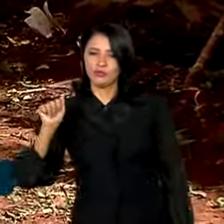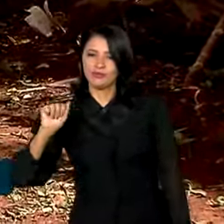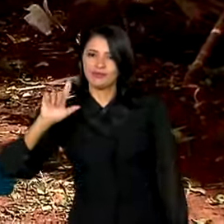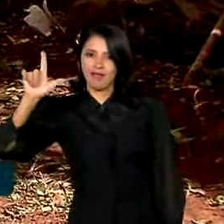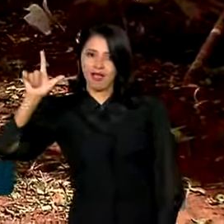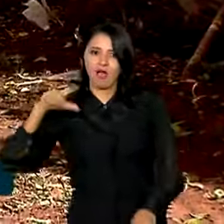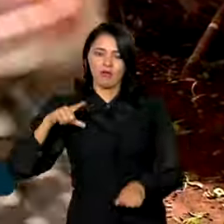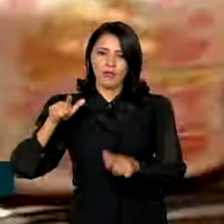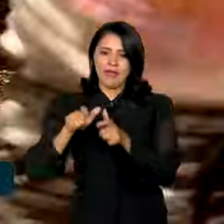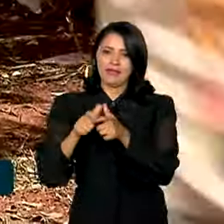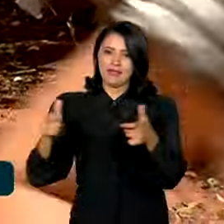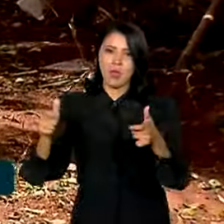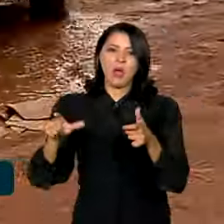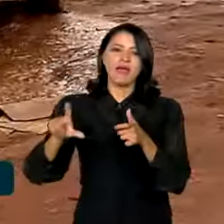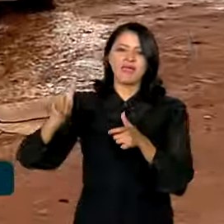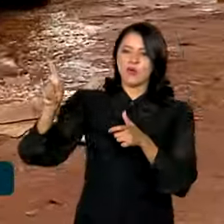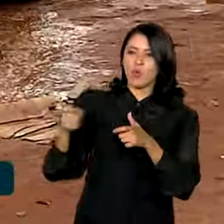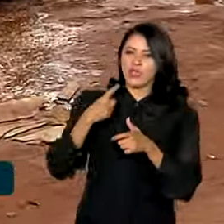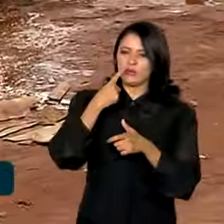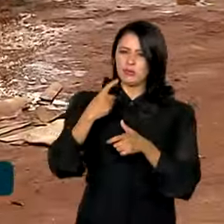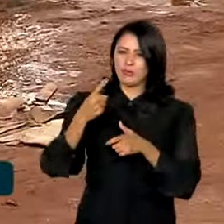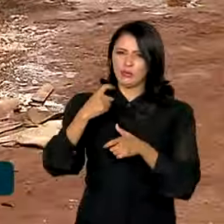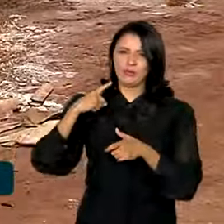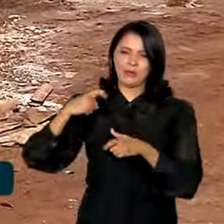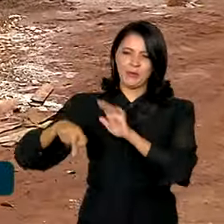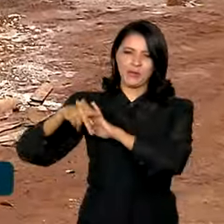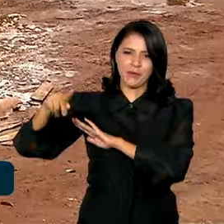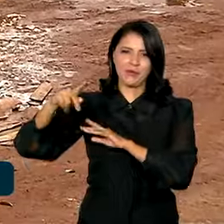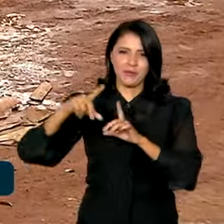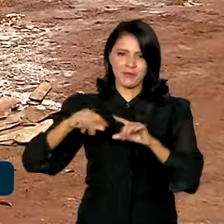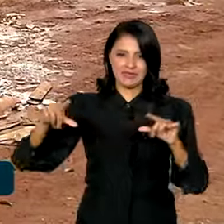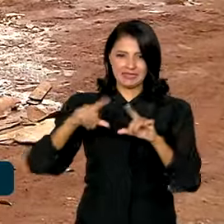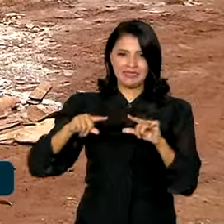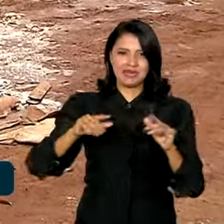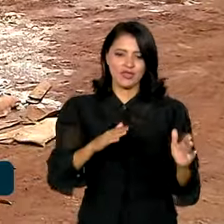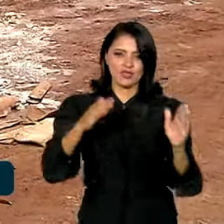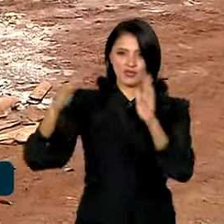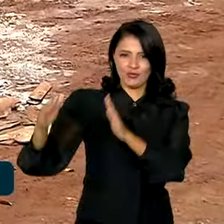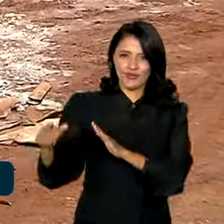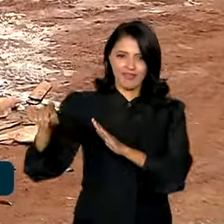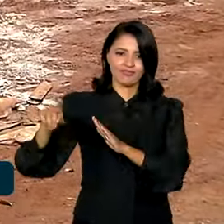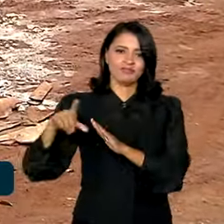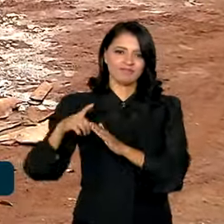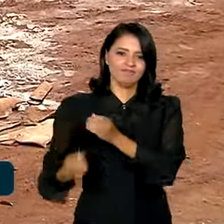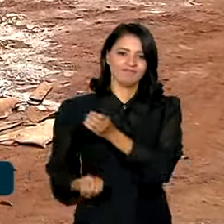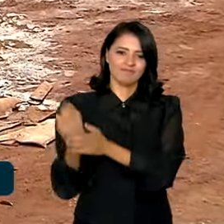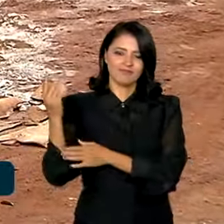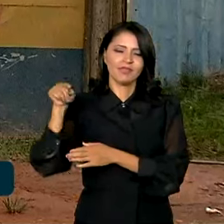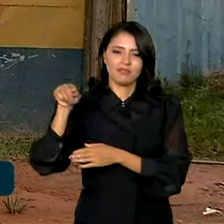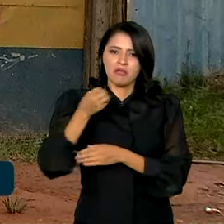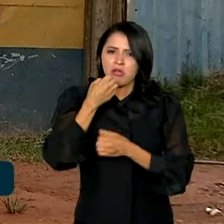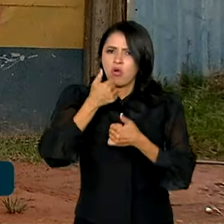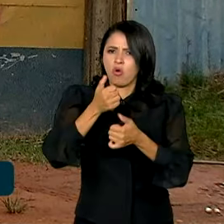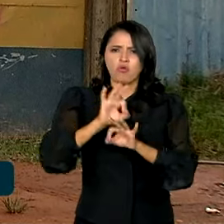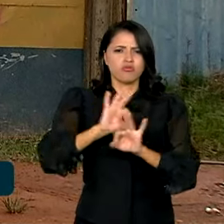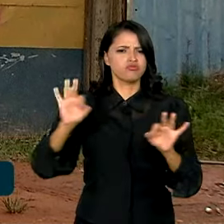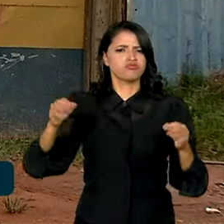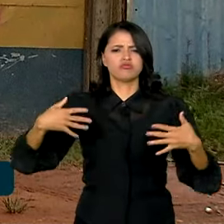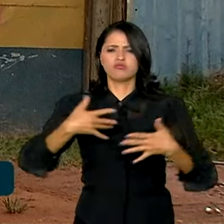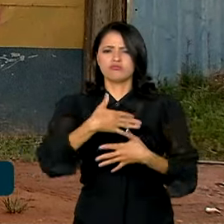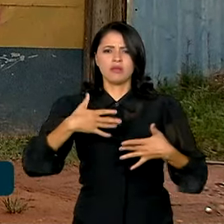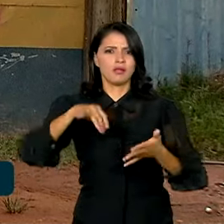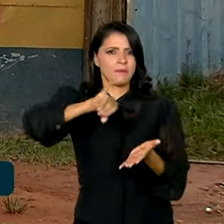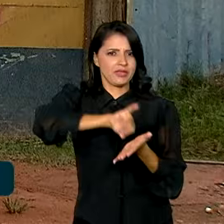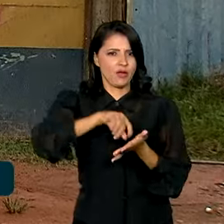antigo lixão de Brasília. Com um dos menores índices de bem-estar urbano da capital federal, a região